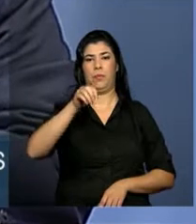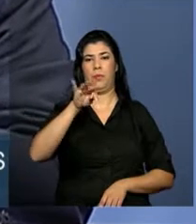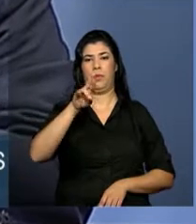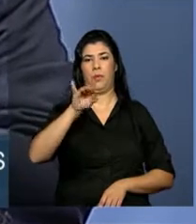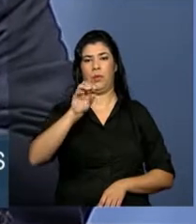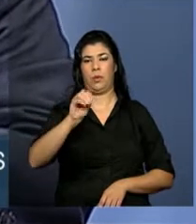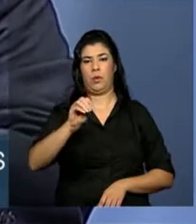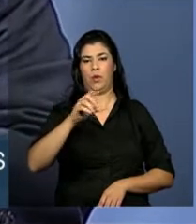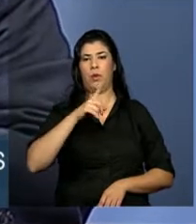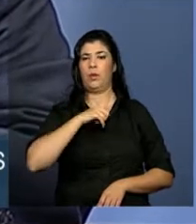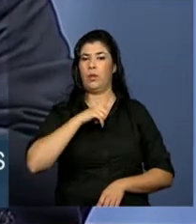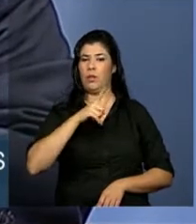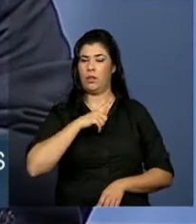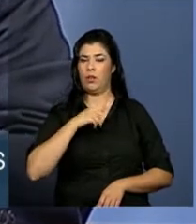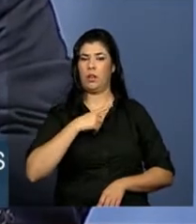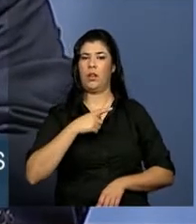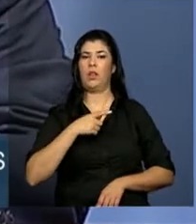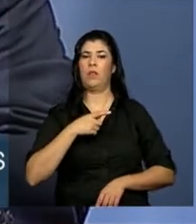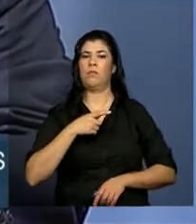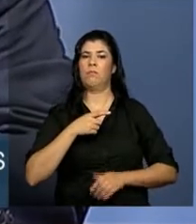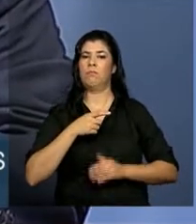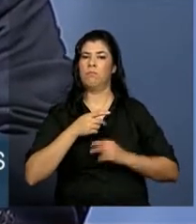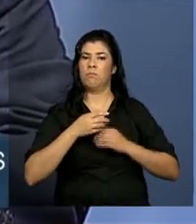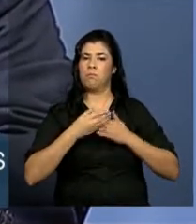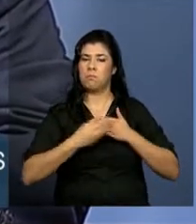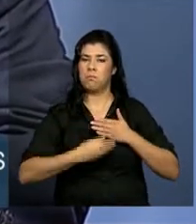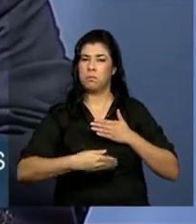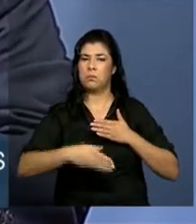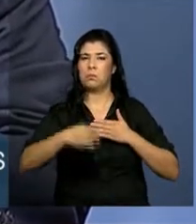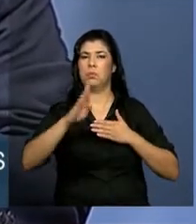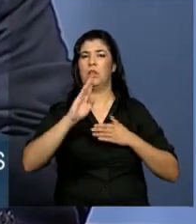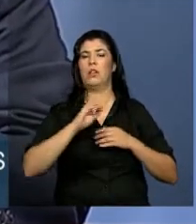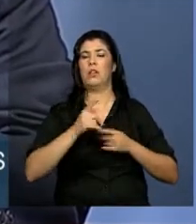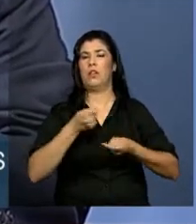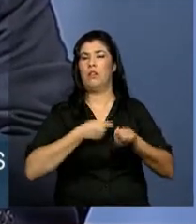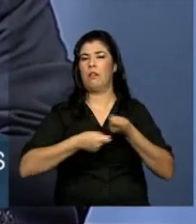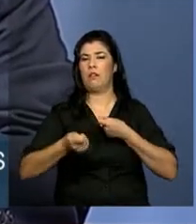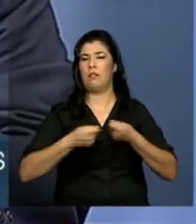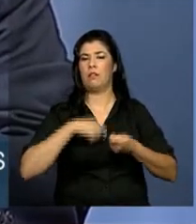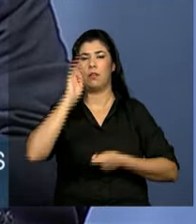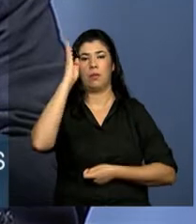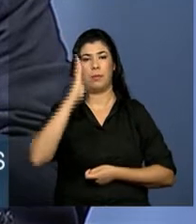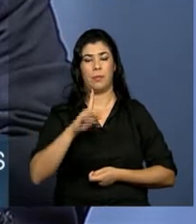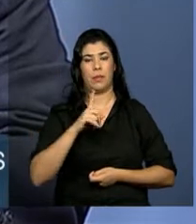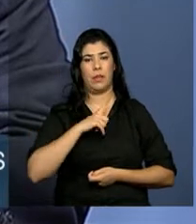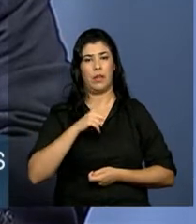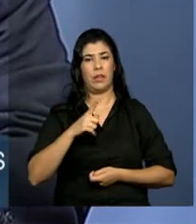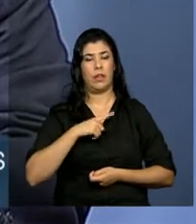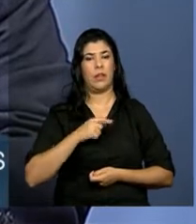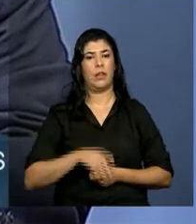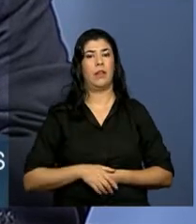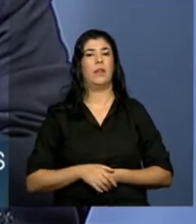negociação, é uma negociação, é um processo. O Brasil, evidentemente, tem uma postura muito positiva de negociar, de